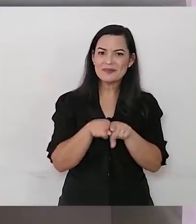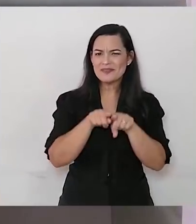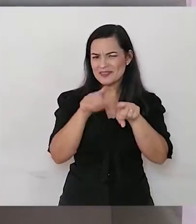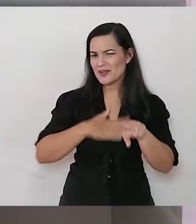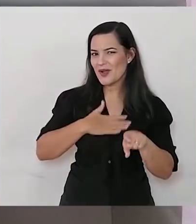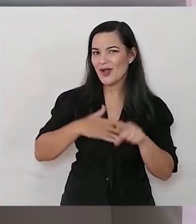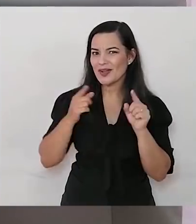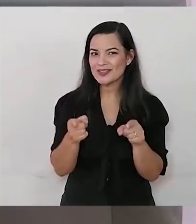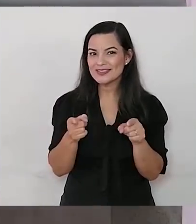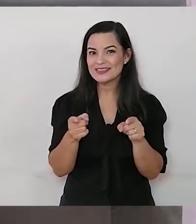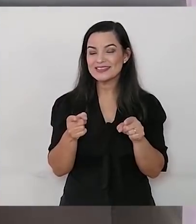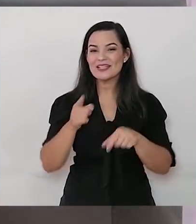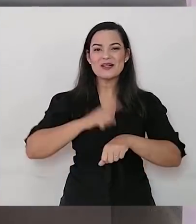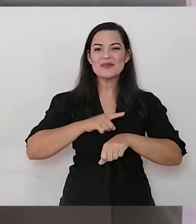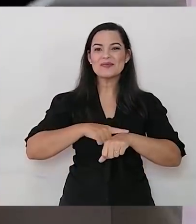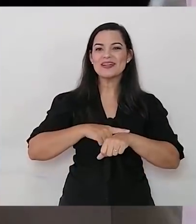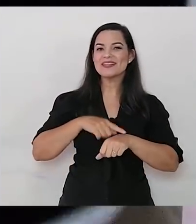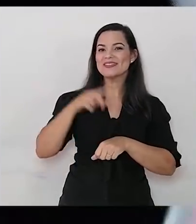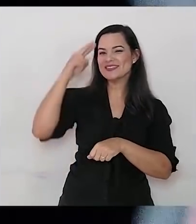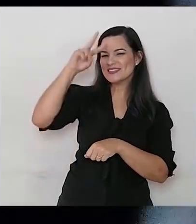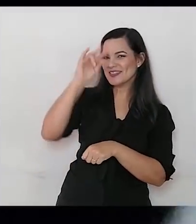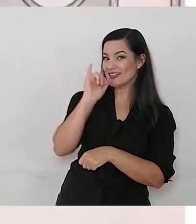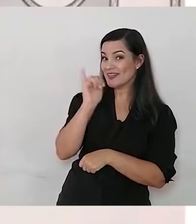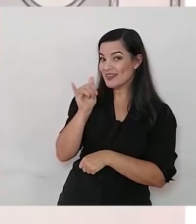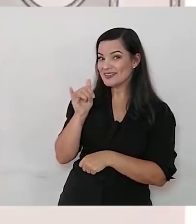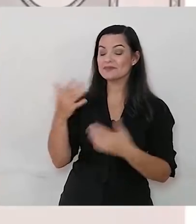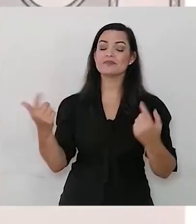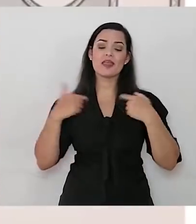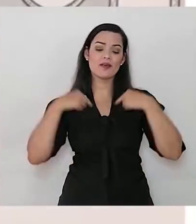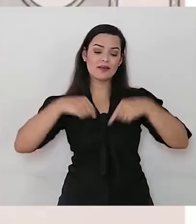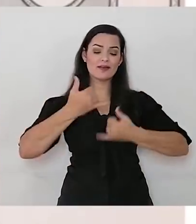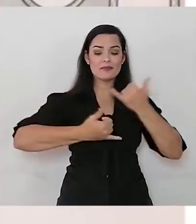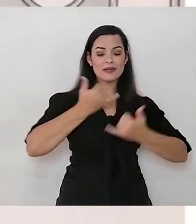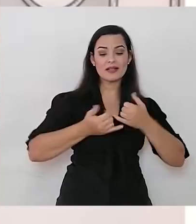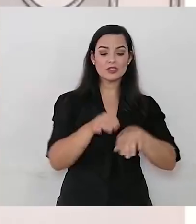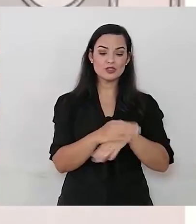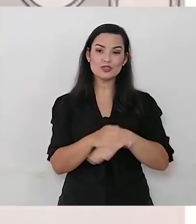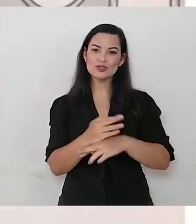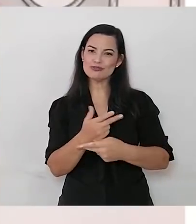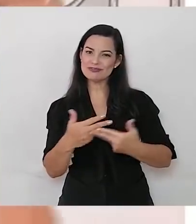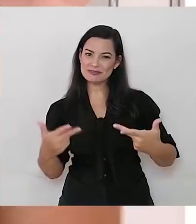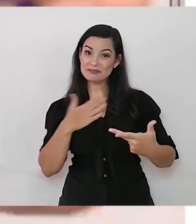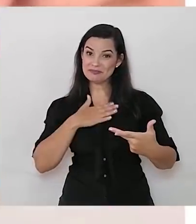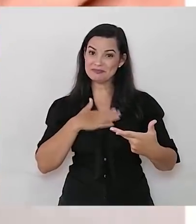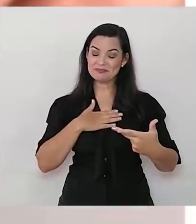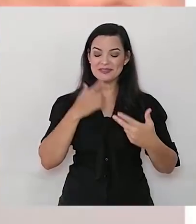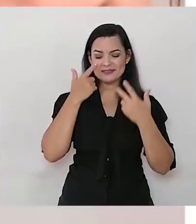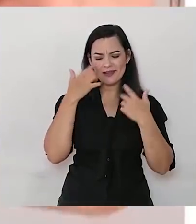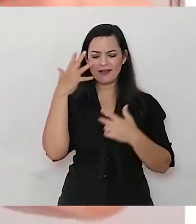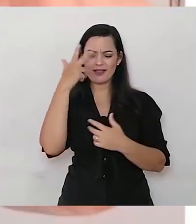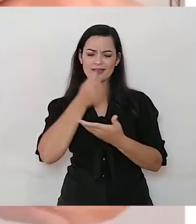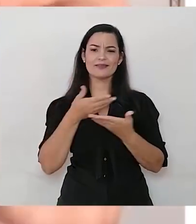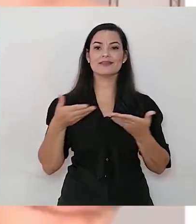gosta também do nosso Conta as Histórias? Eu estou aqui brincando com as minhas joaninhas e olha só como elas